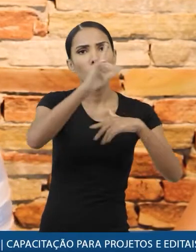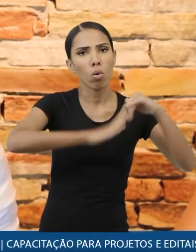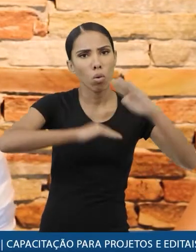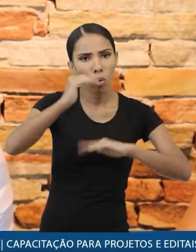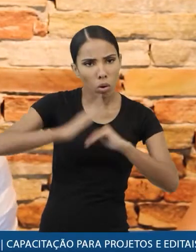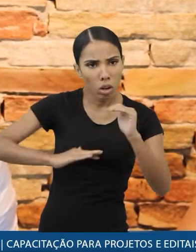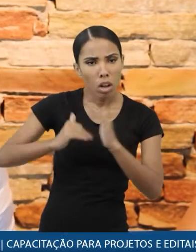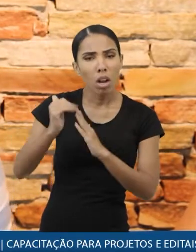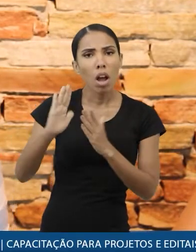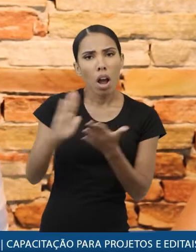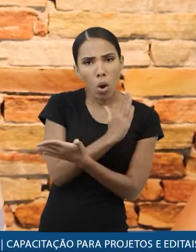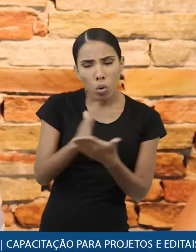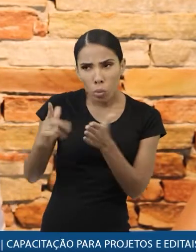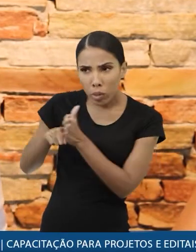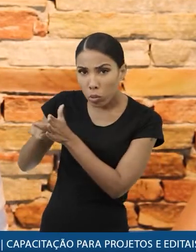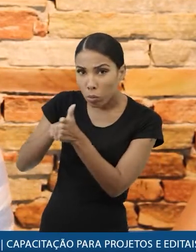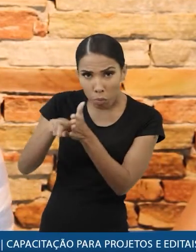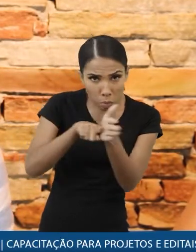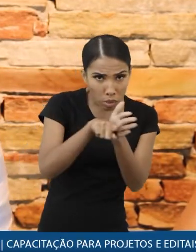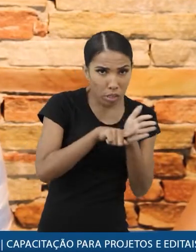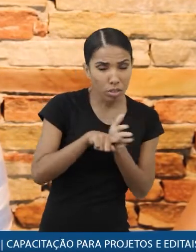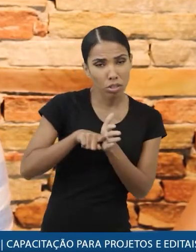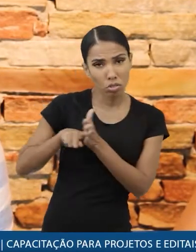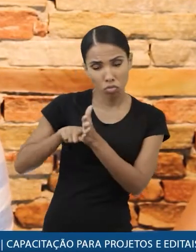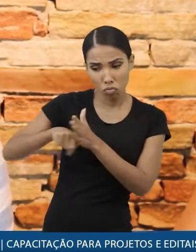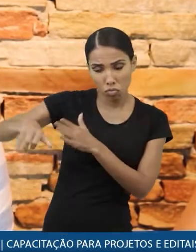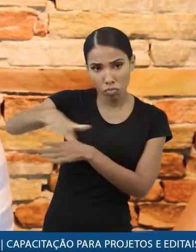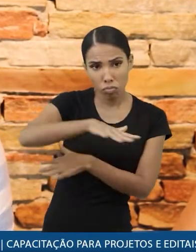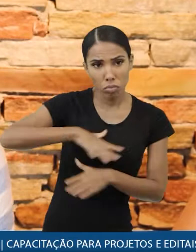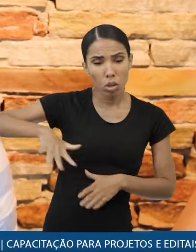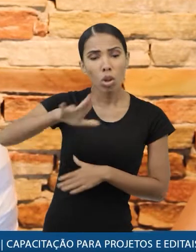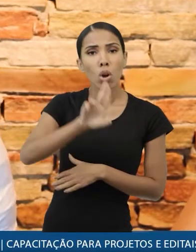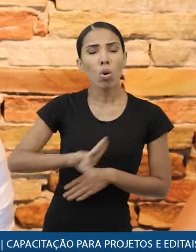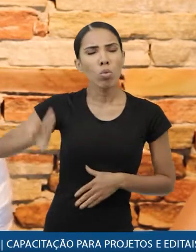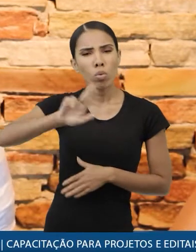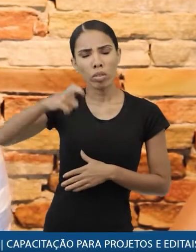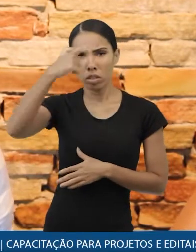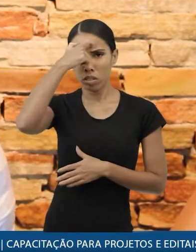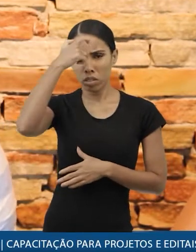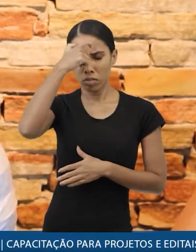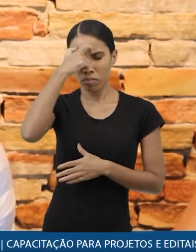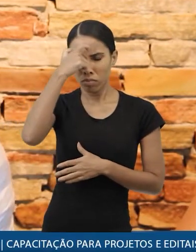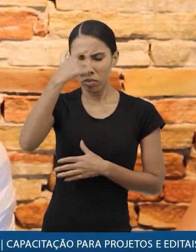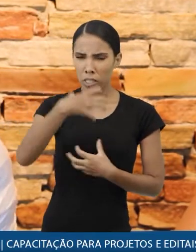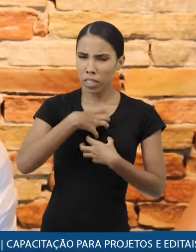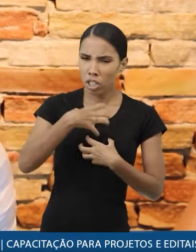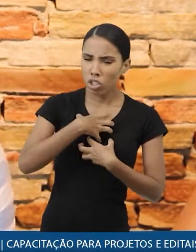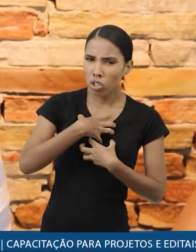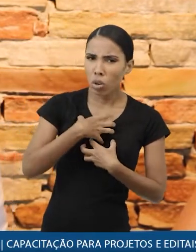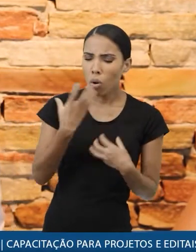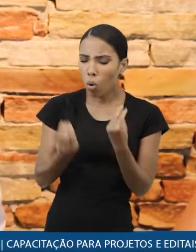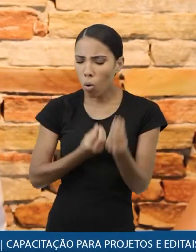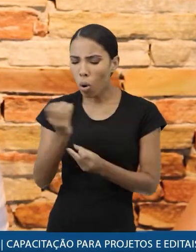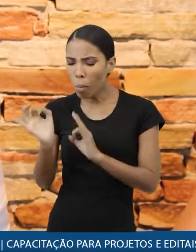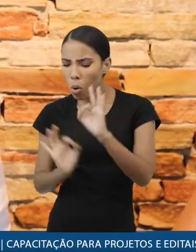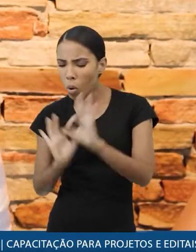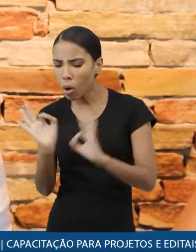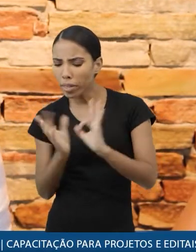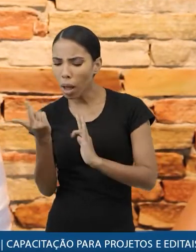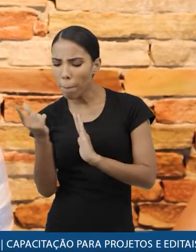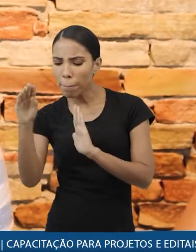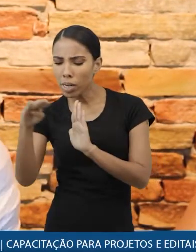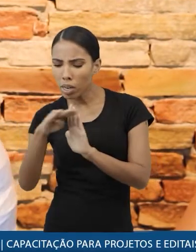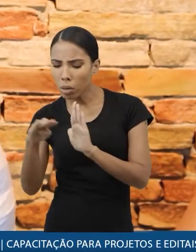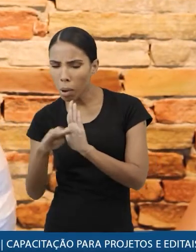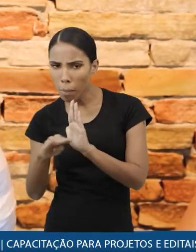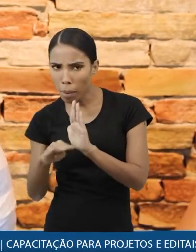fazer, naturalmente, algumas pesquisas de mercado mas que você use também um pouco do bom senso ou feeling para poder organizar esse orçamento